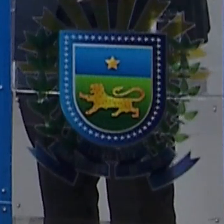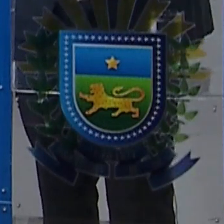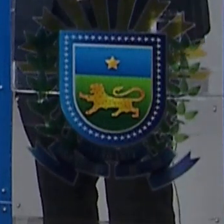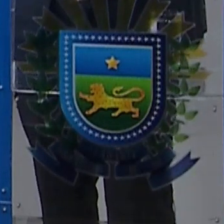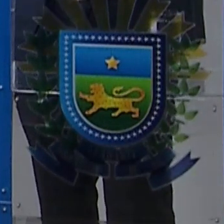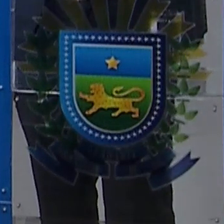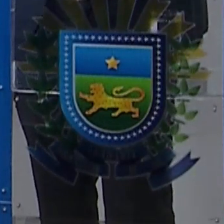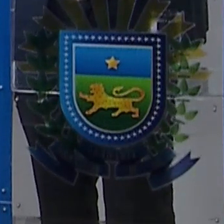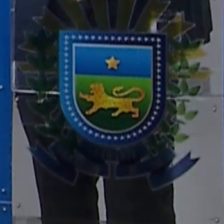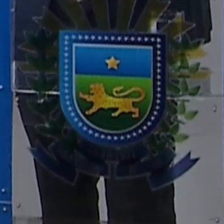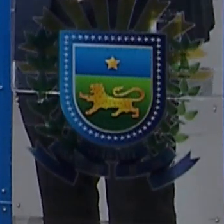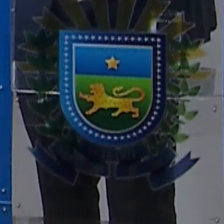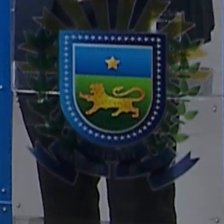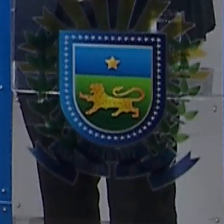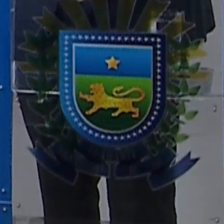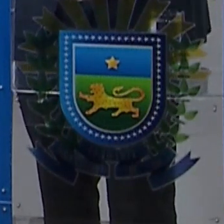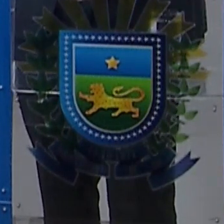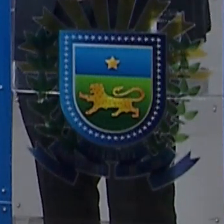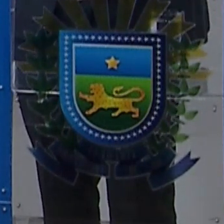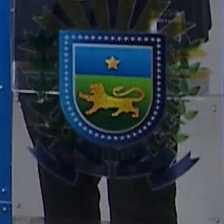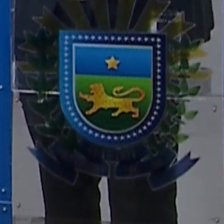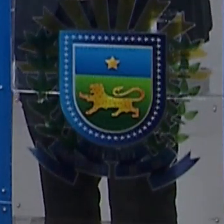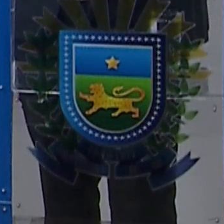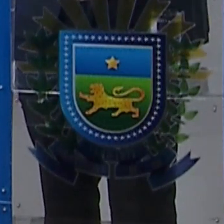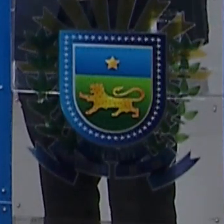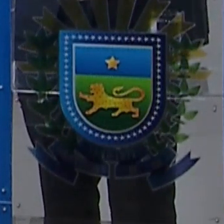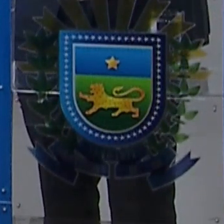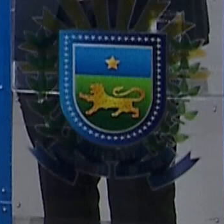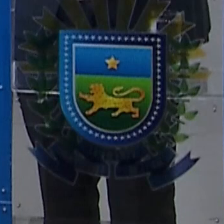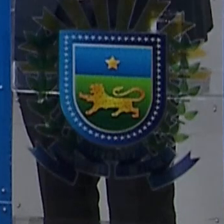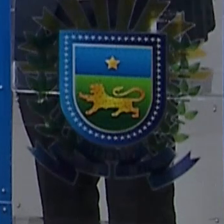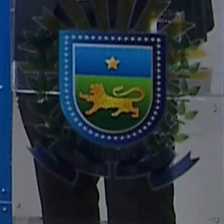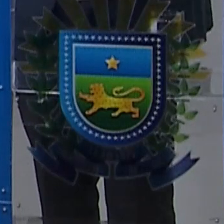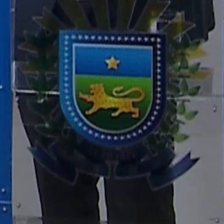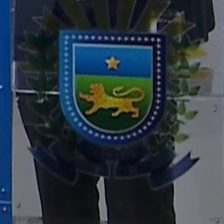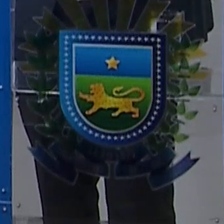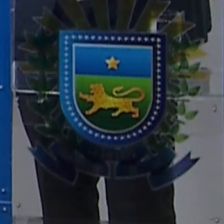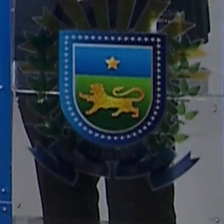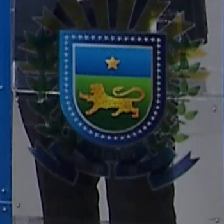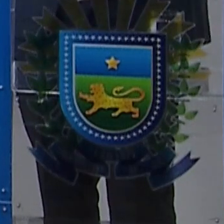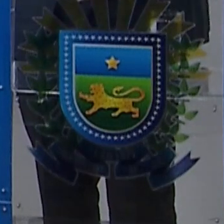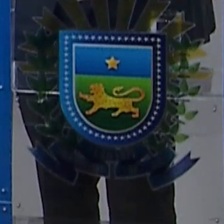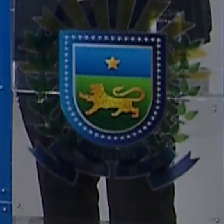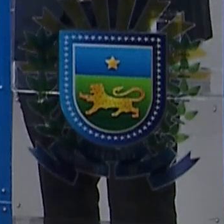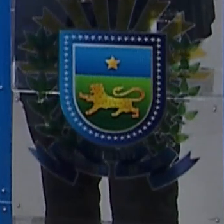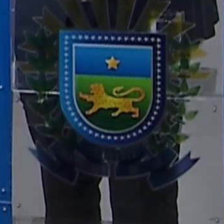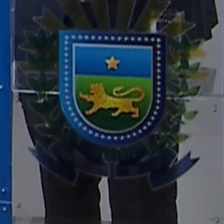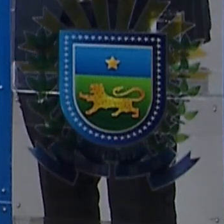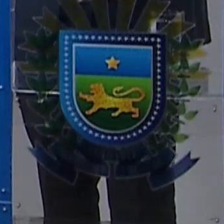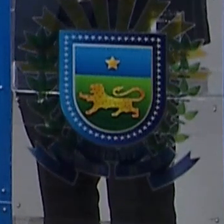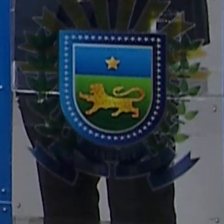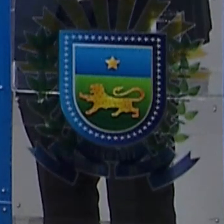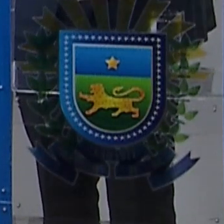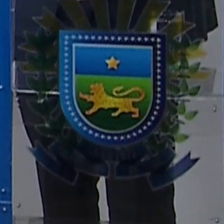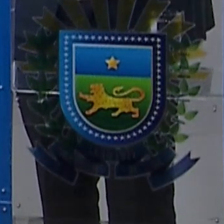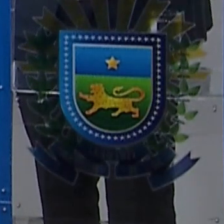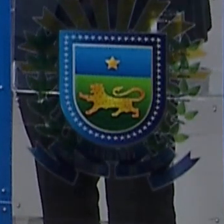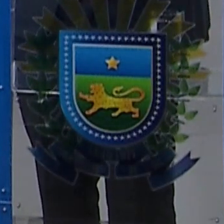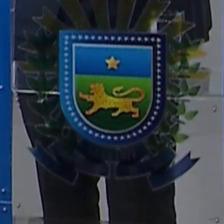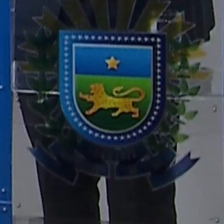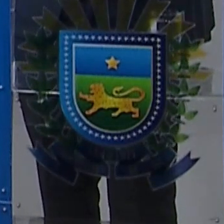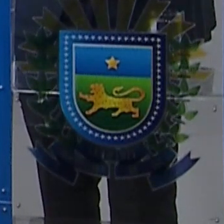destacou na sua fala de hoje a instalação, esse processo de instalação da rota bioceânica, que também tem importantes passos